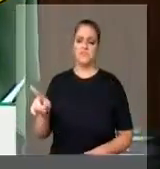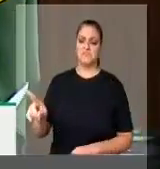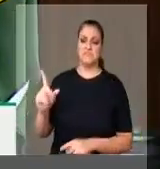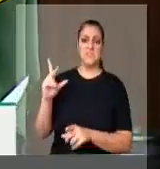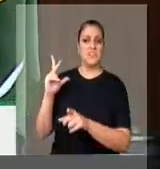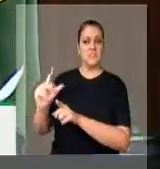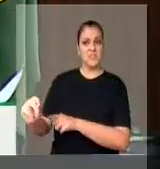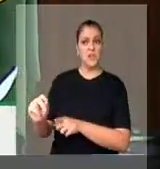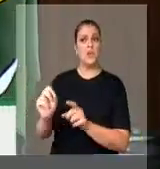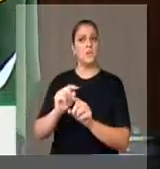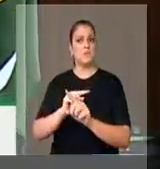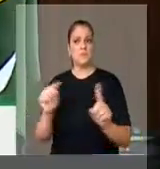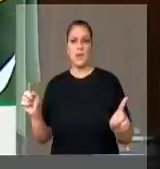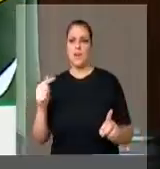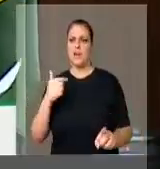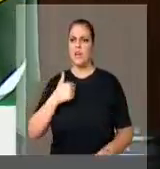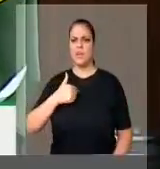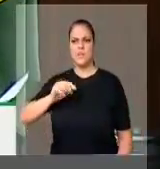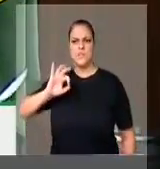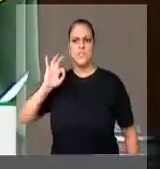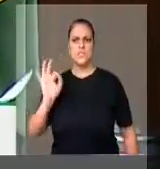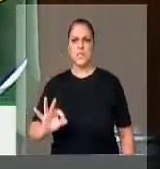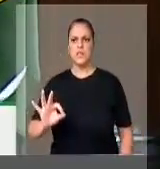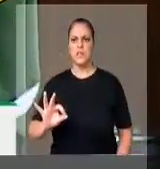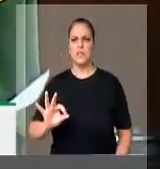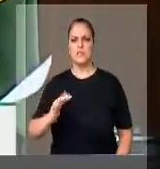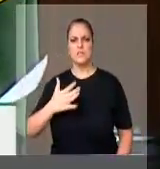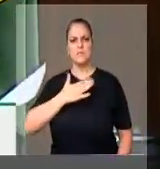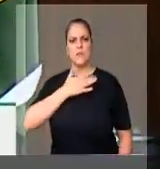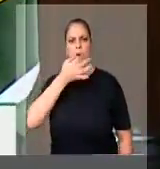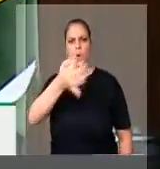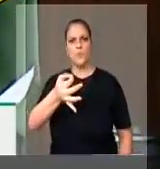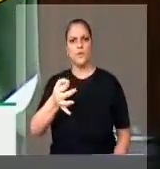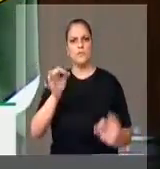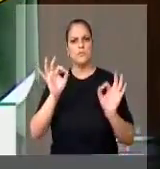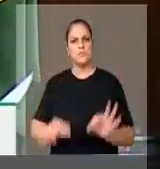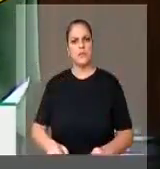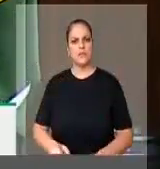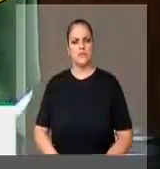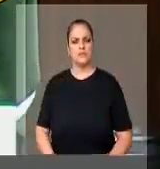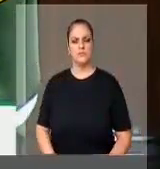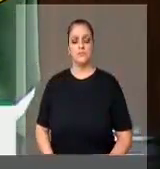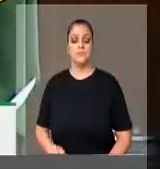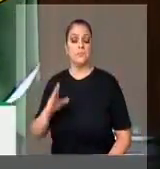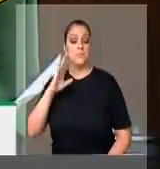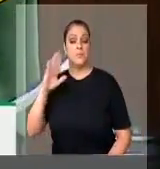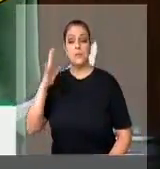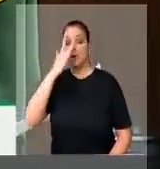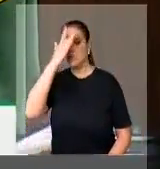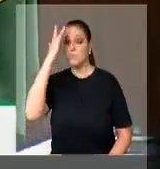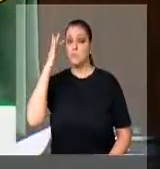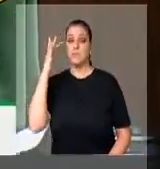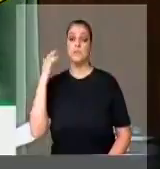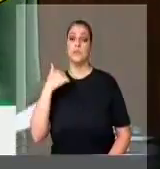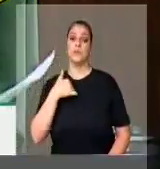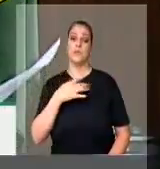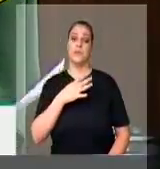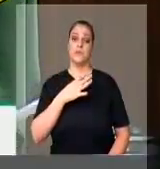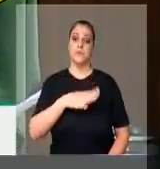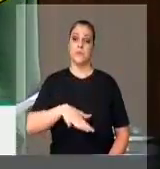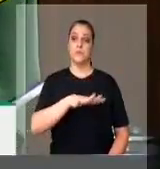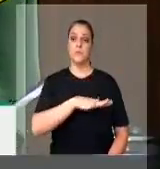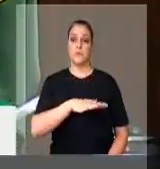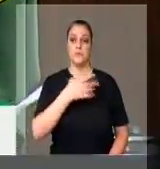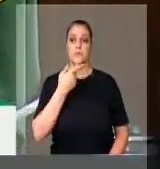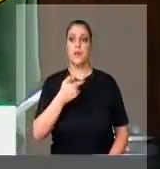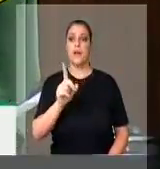maioria, mas convicto de que estou fazendo a coisa certa, em especial para aqueles que são os que eu chamei aqui, os